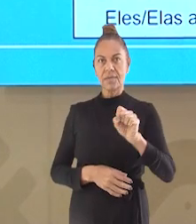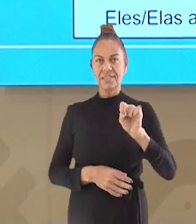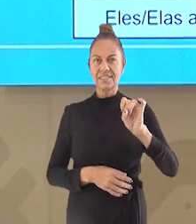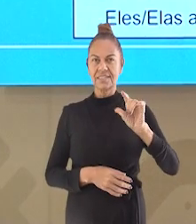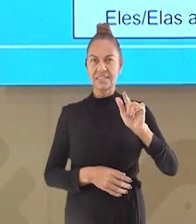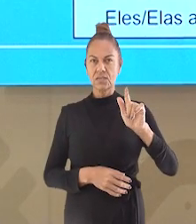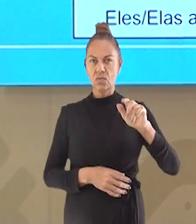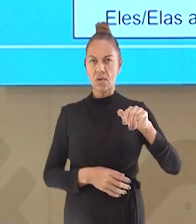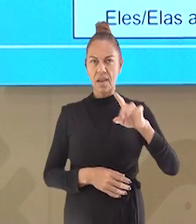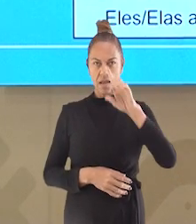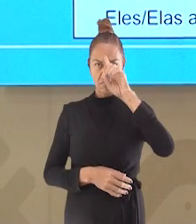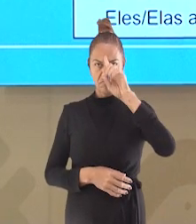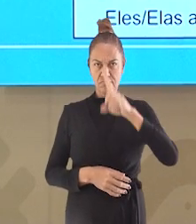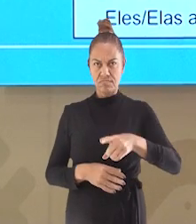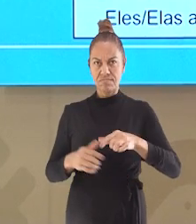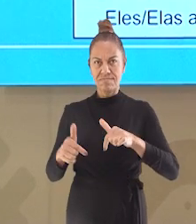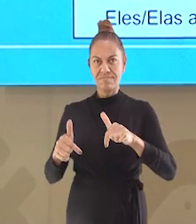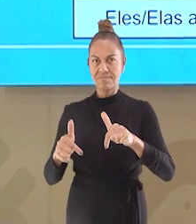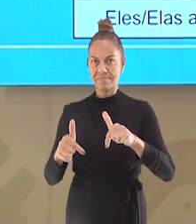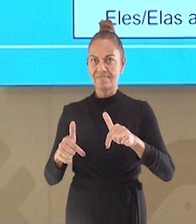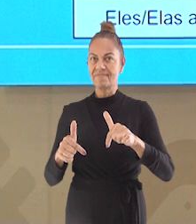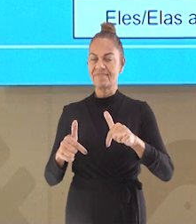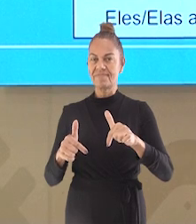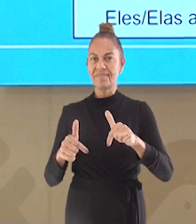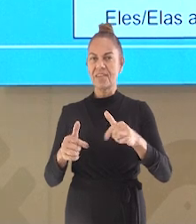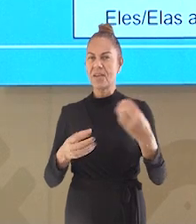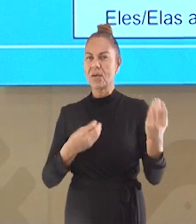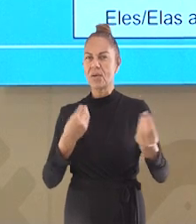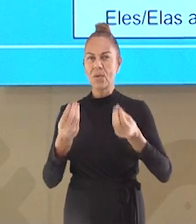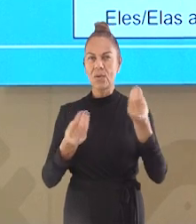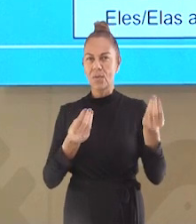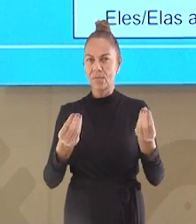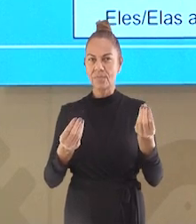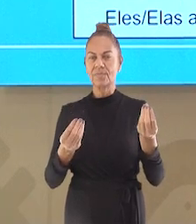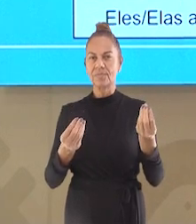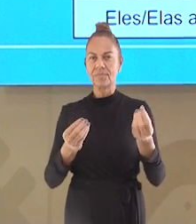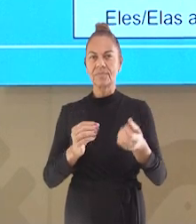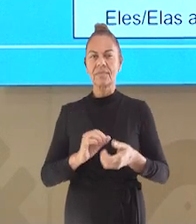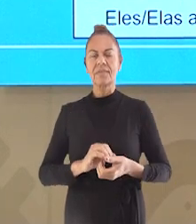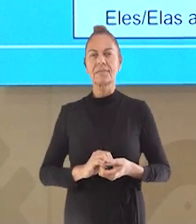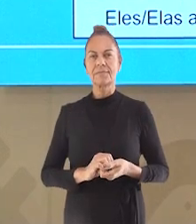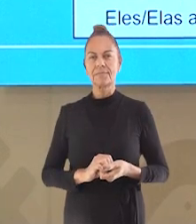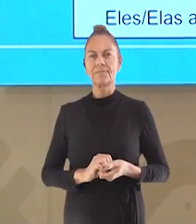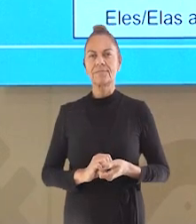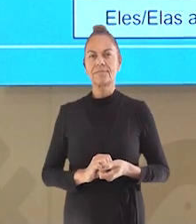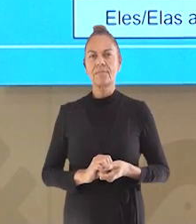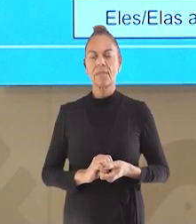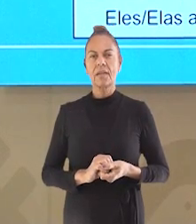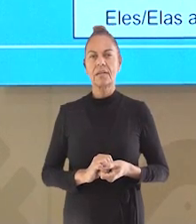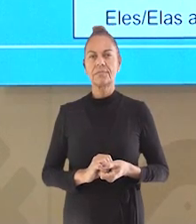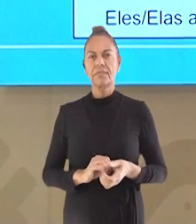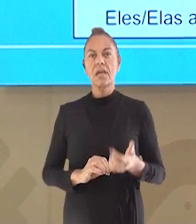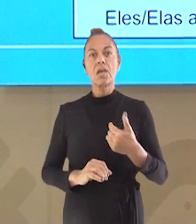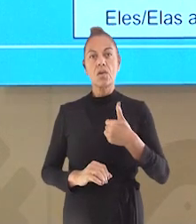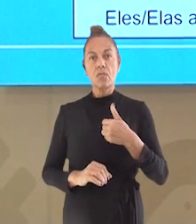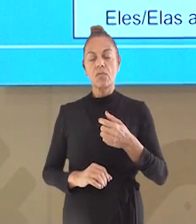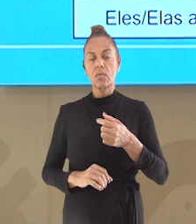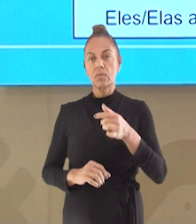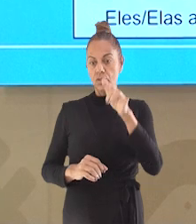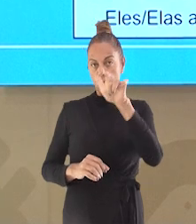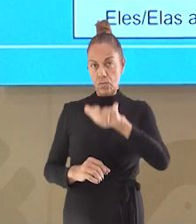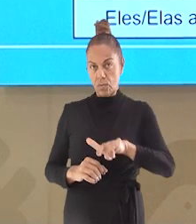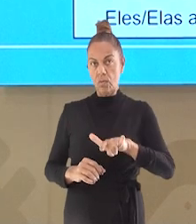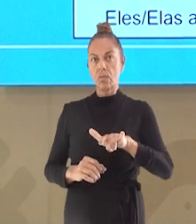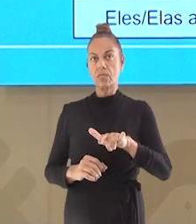Agora aqui, a terceira pessoa do singular do imperativo afirmativo. Concentrados aí em como que eu vou fazer